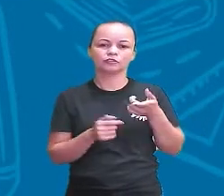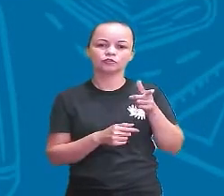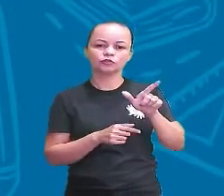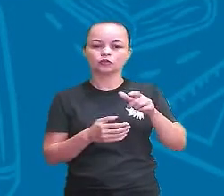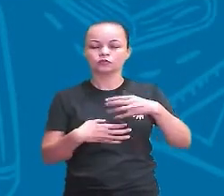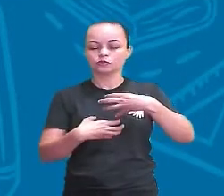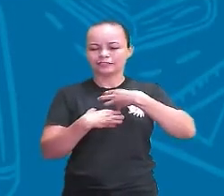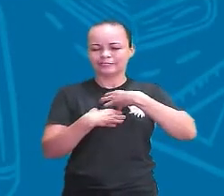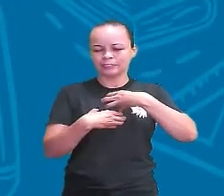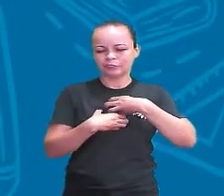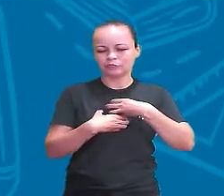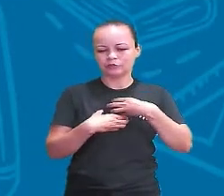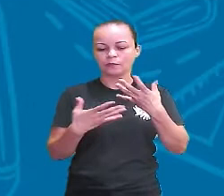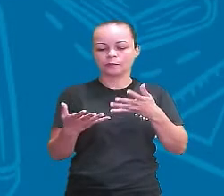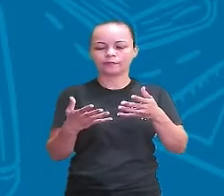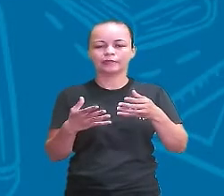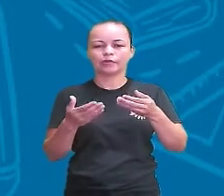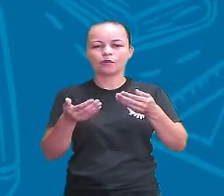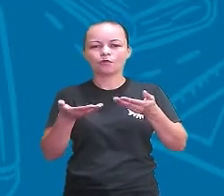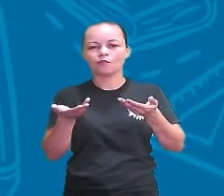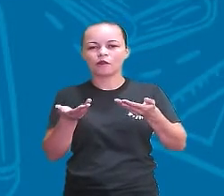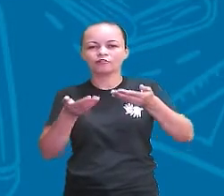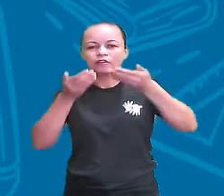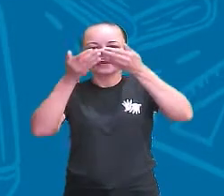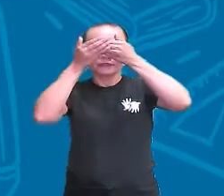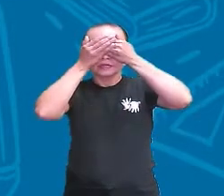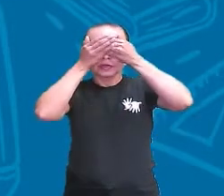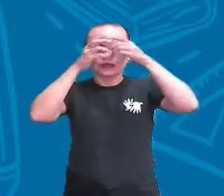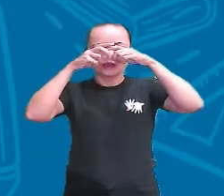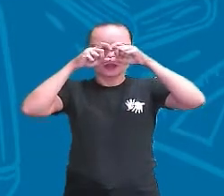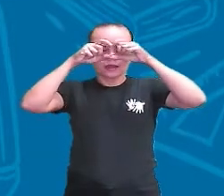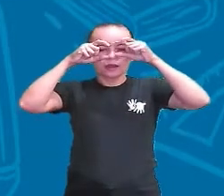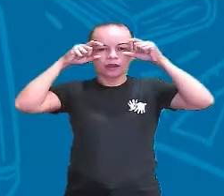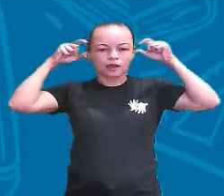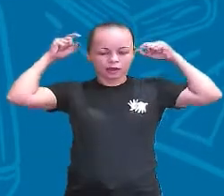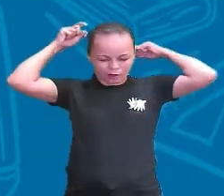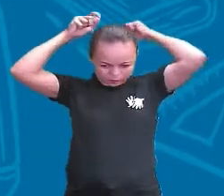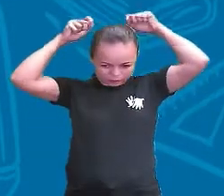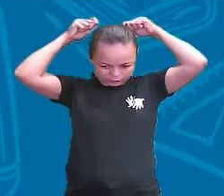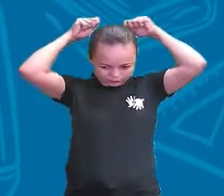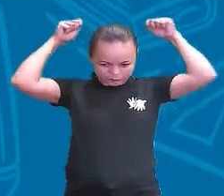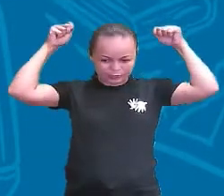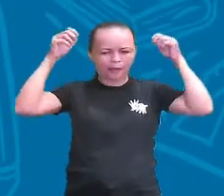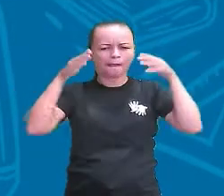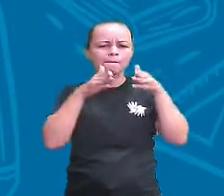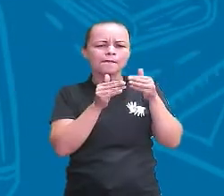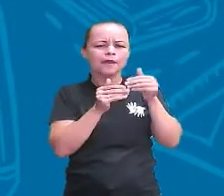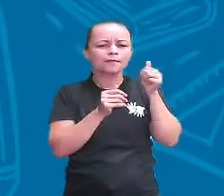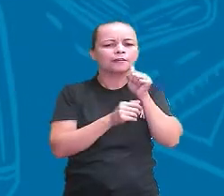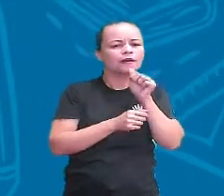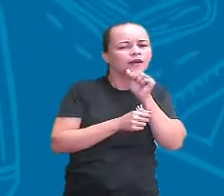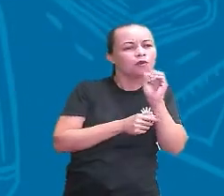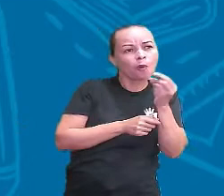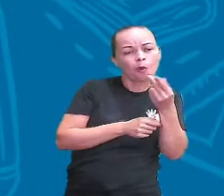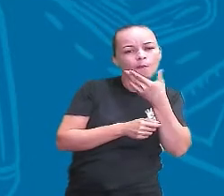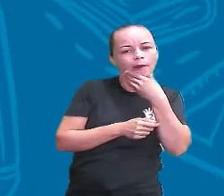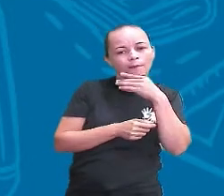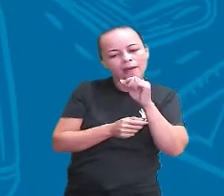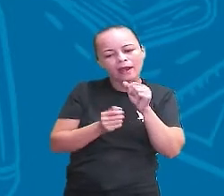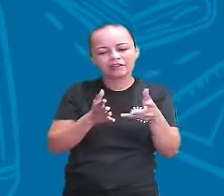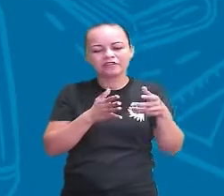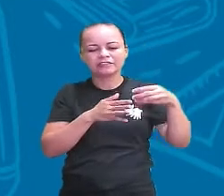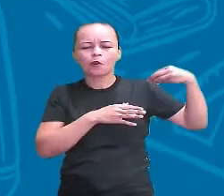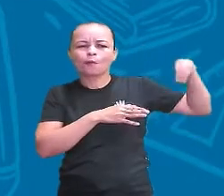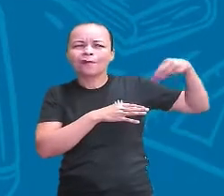sentidos. Coloca uma venda no olho e faz, e pede pra mamãe ou papai fazer algum barulho pra você